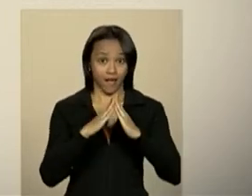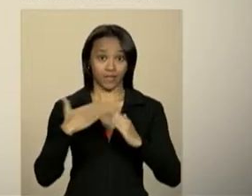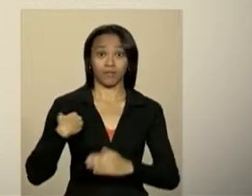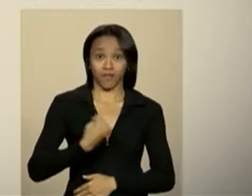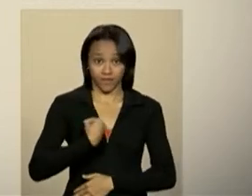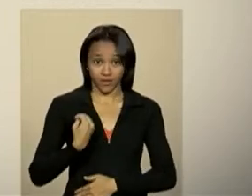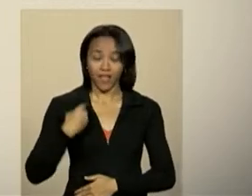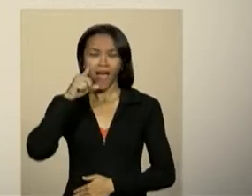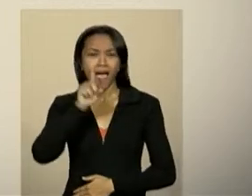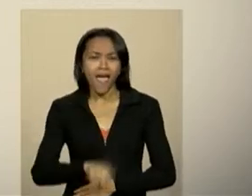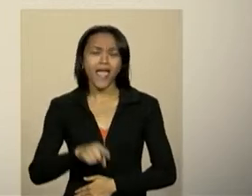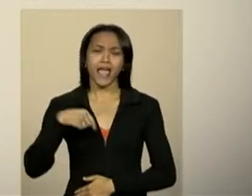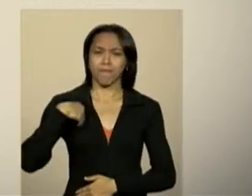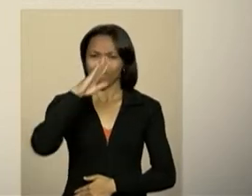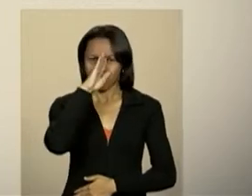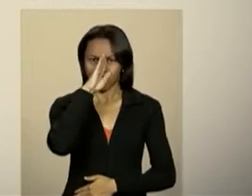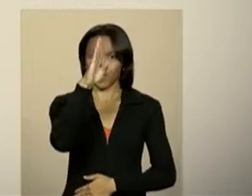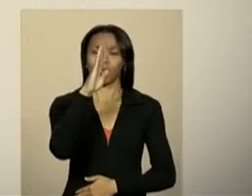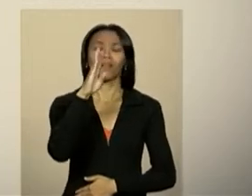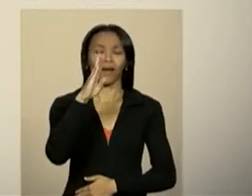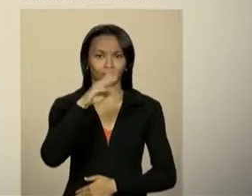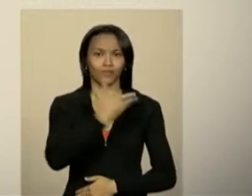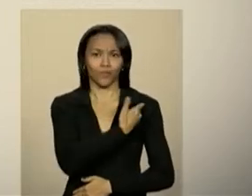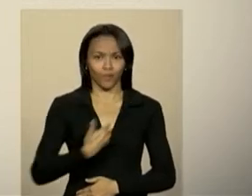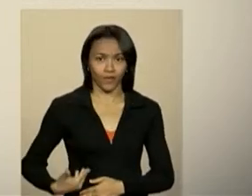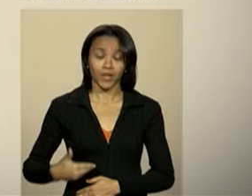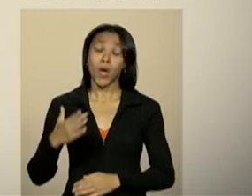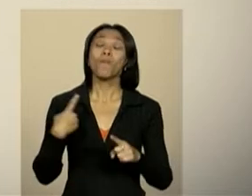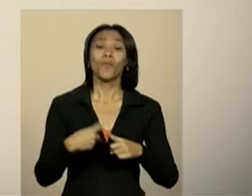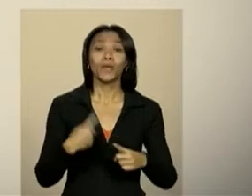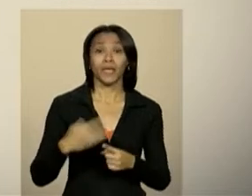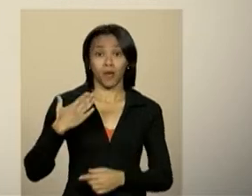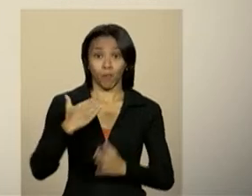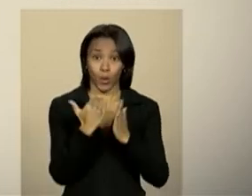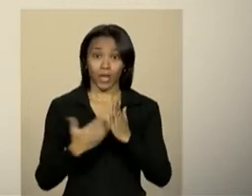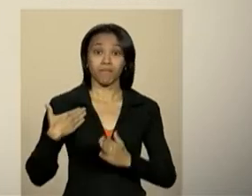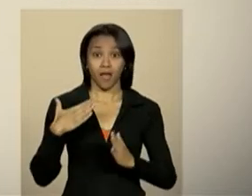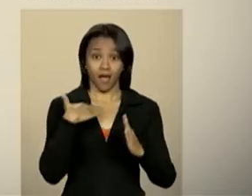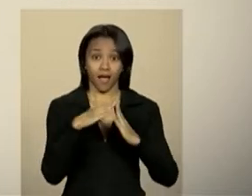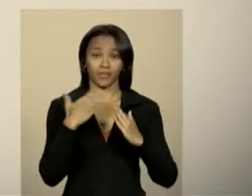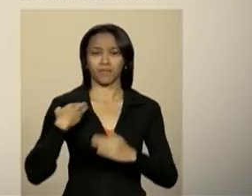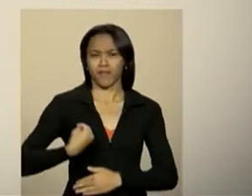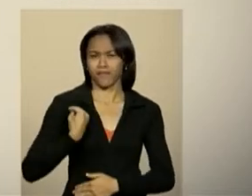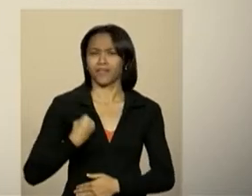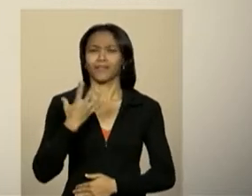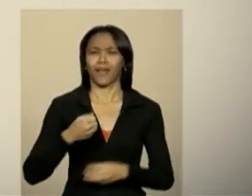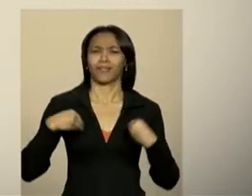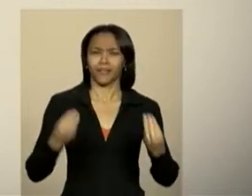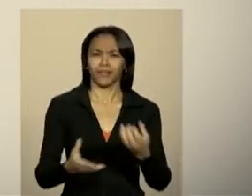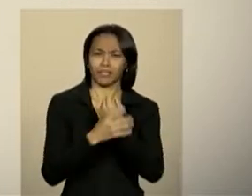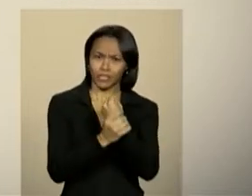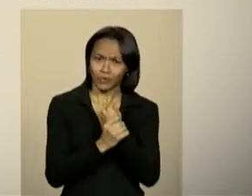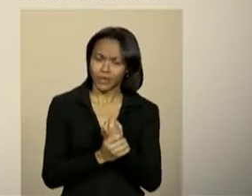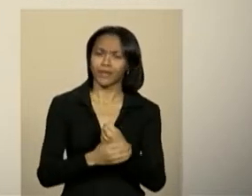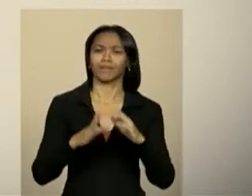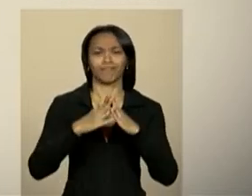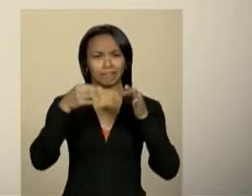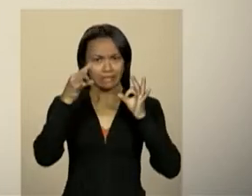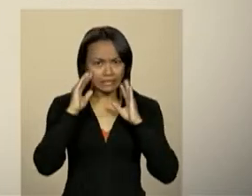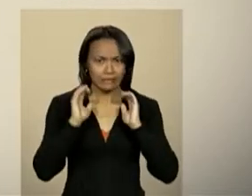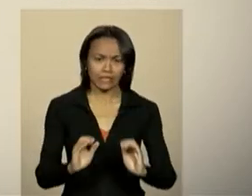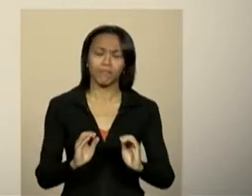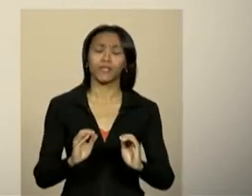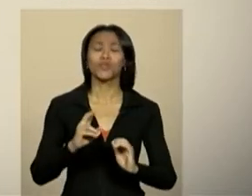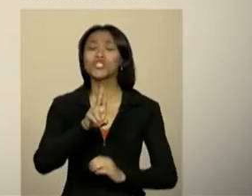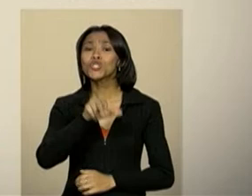Vida é uma das nossas prioridades. Porque o Minha Casa Minha Vida está garantindo moradia digna às famílias brasileiras,